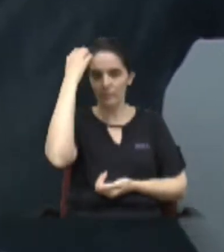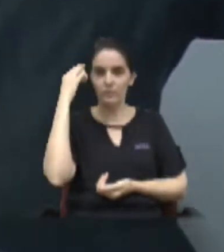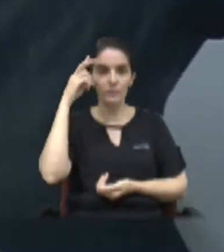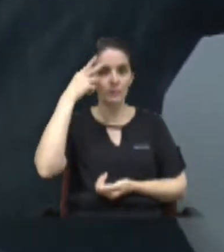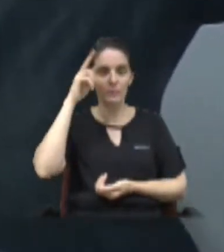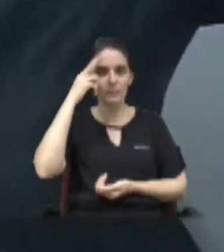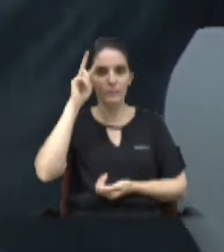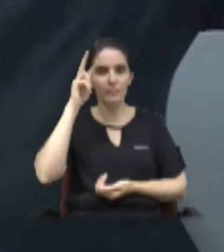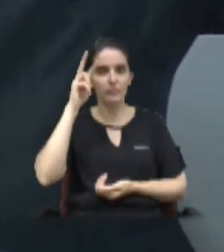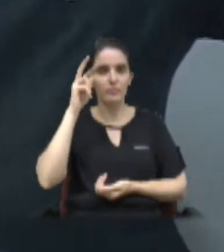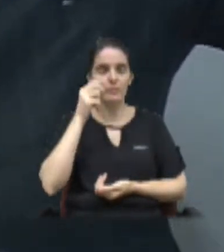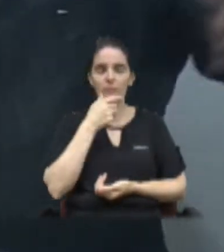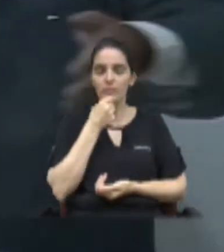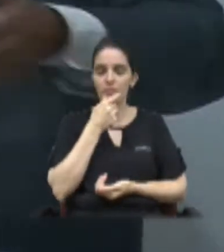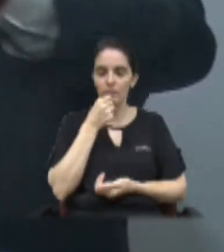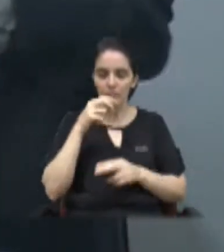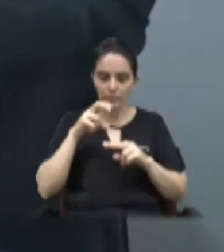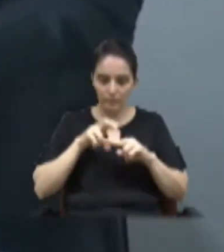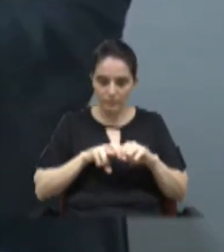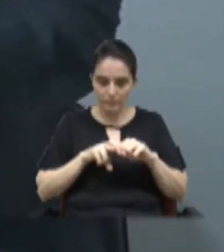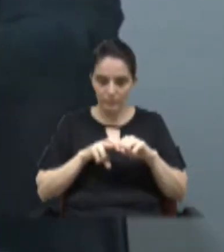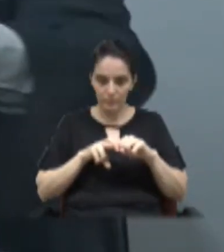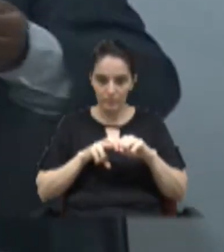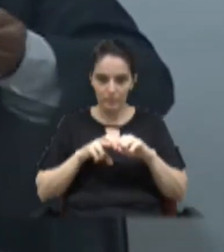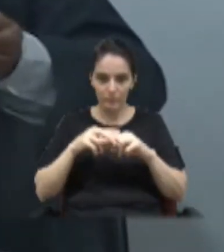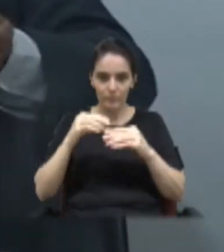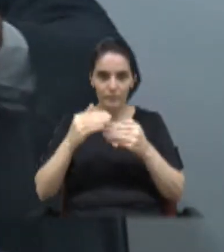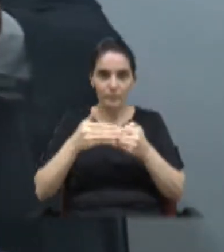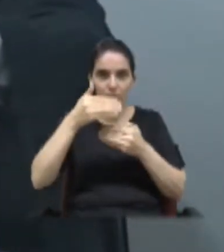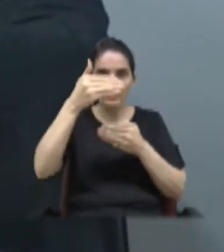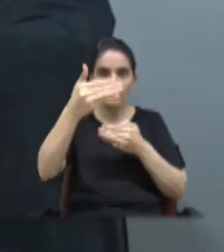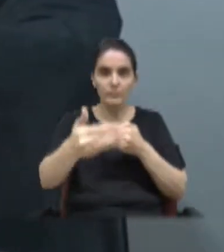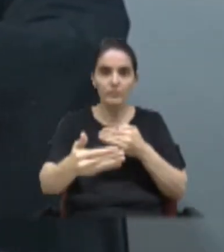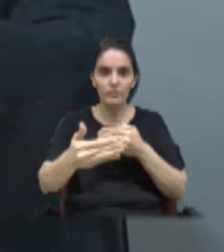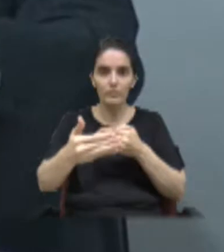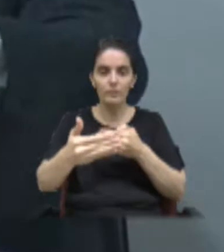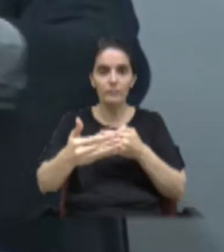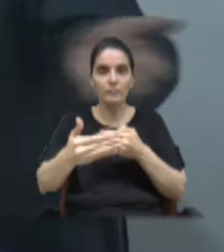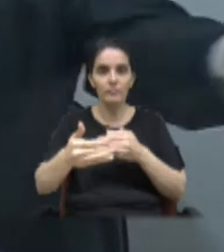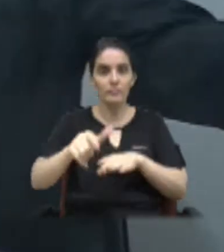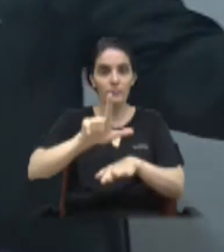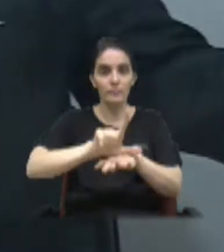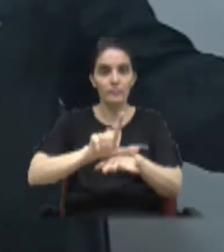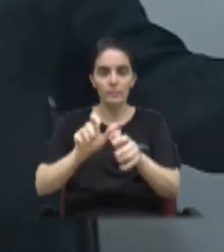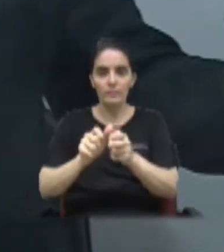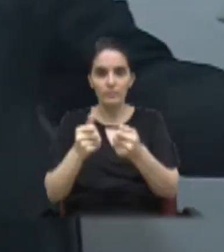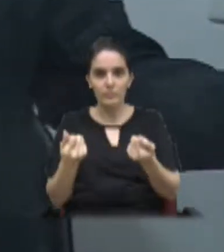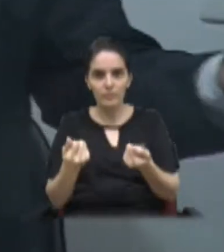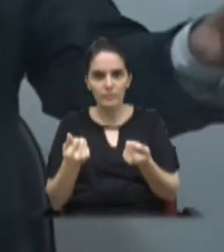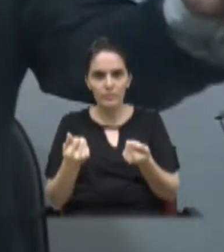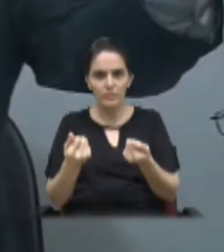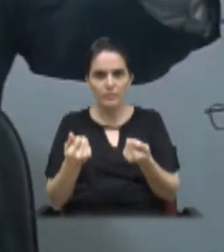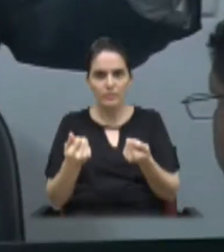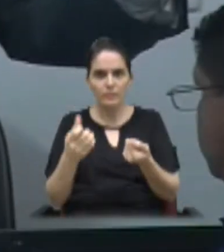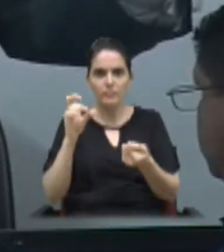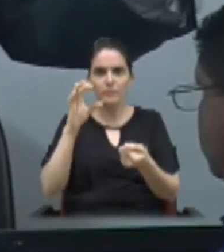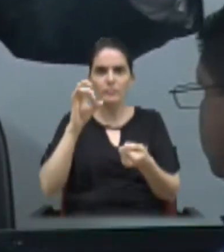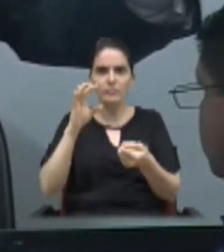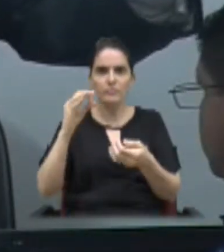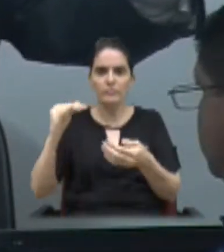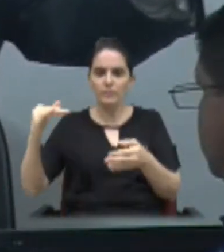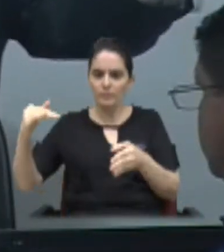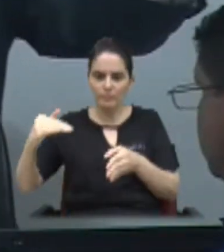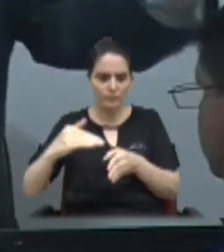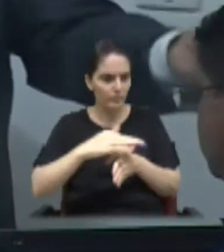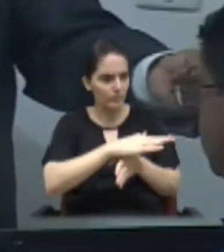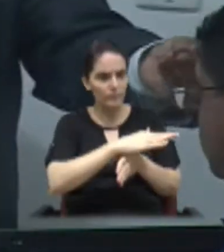sentou no canto, que ele mora na frente da padaria. Ele falou, eu estava entrando na minha casa e eu levei multa. Olhava para a cara desse,